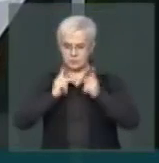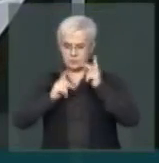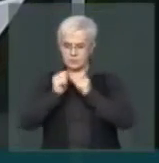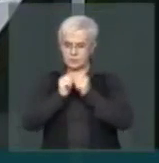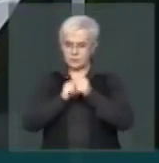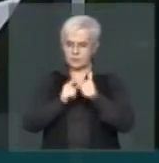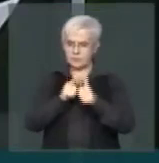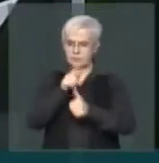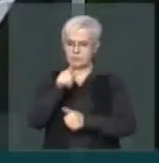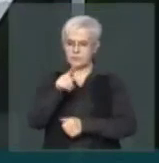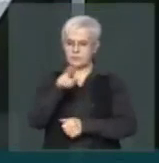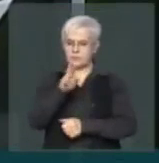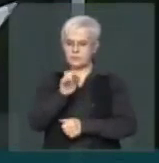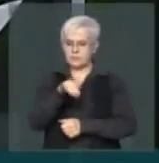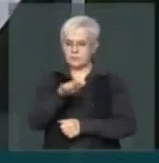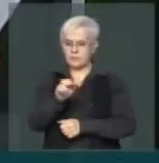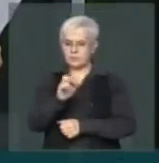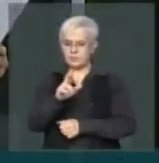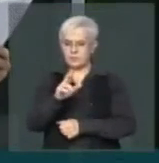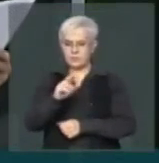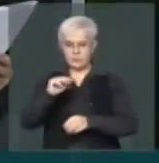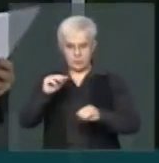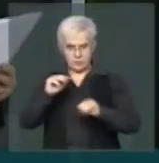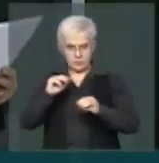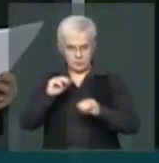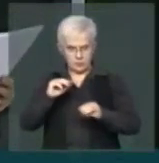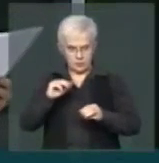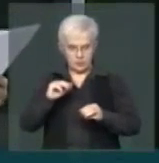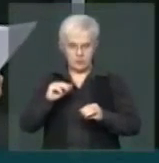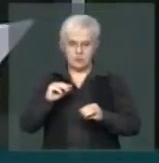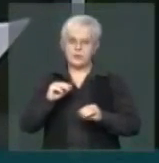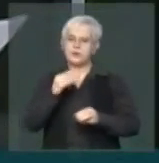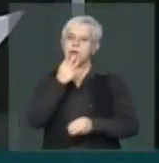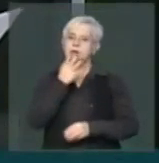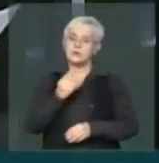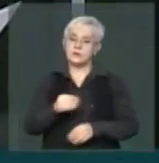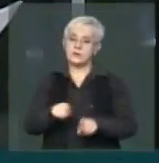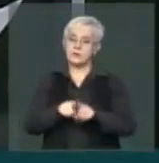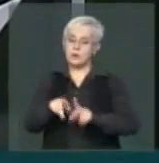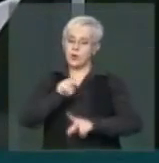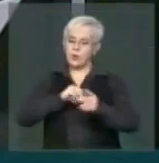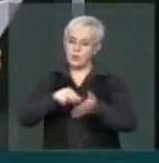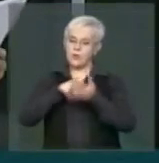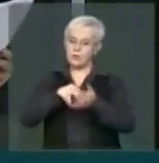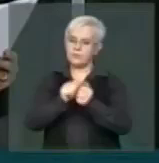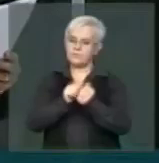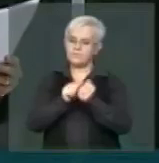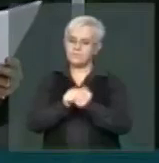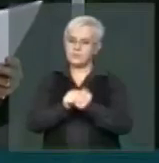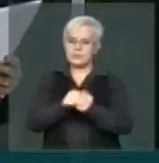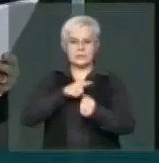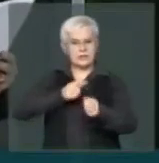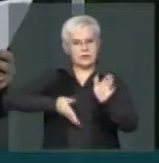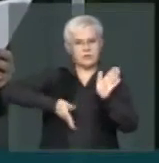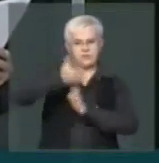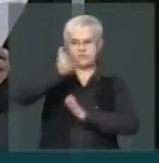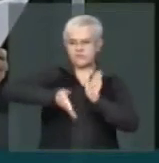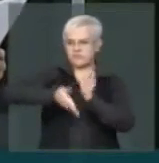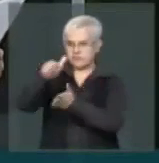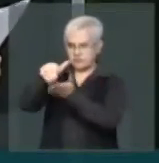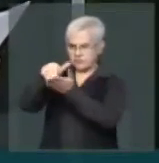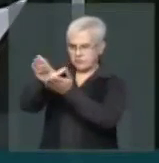primeiro premiê israelense. Expulso pela força, o povo judeu permaneceu ligado mesmo no exílio,